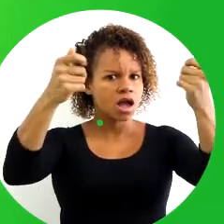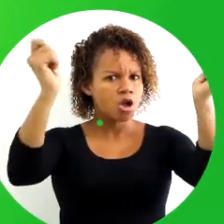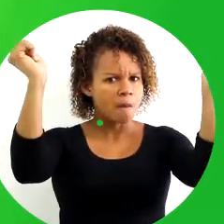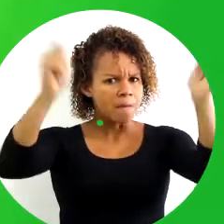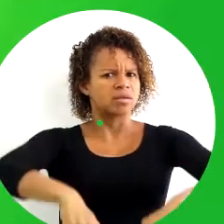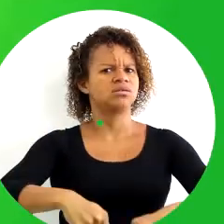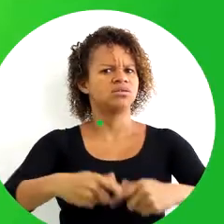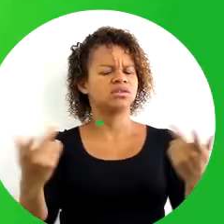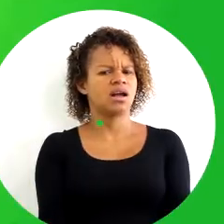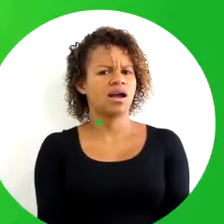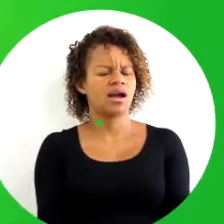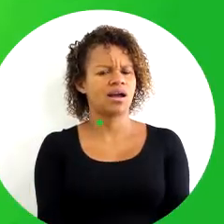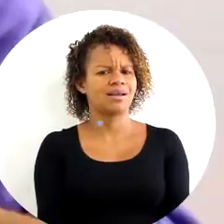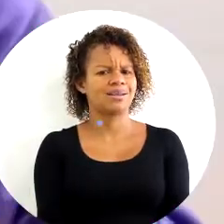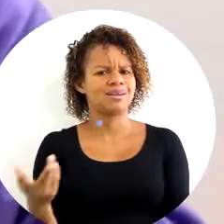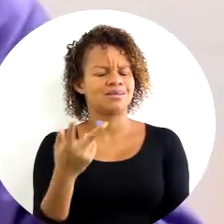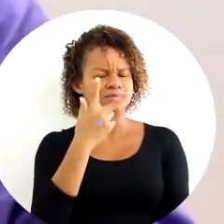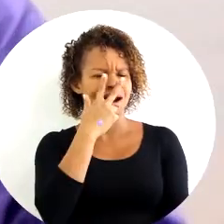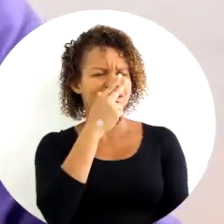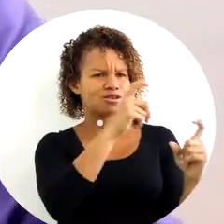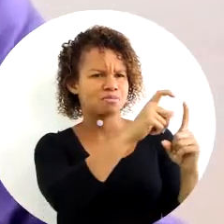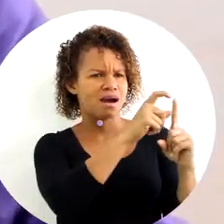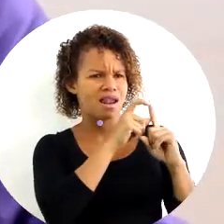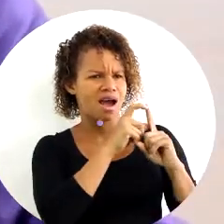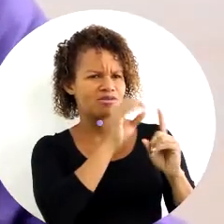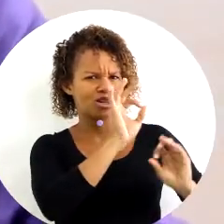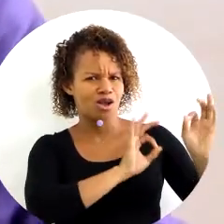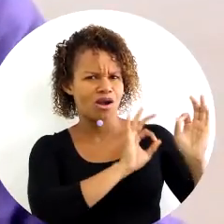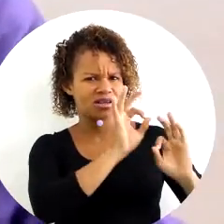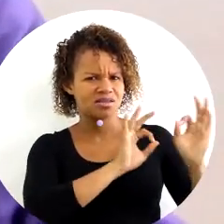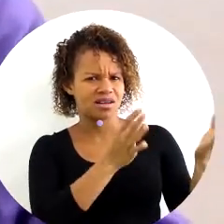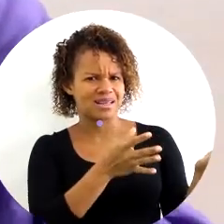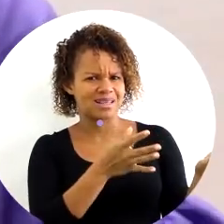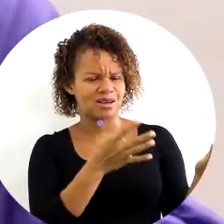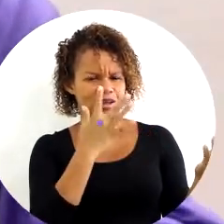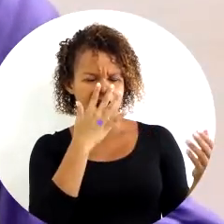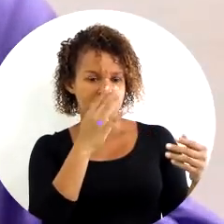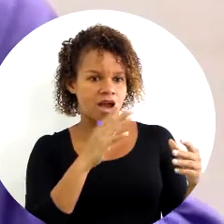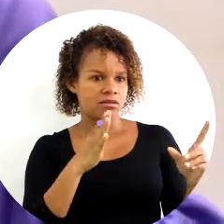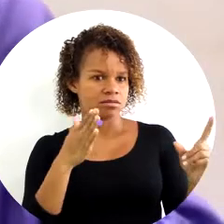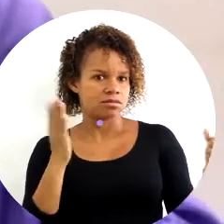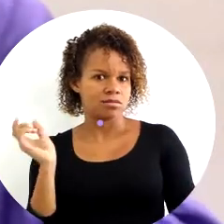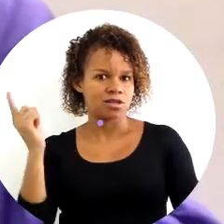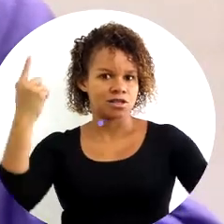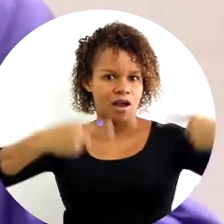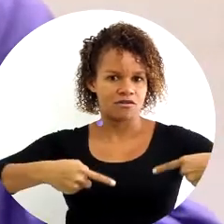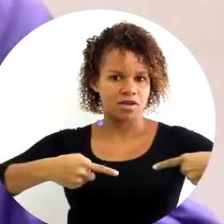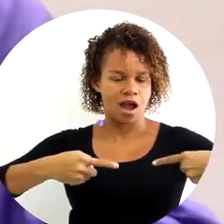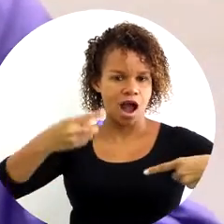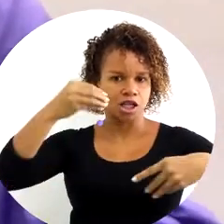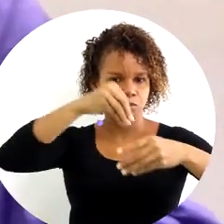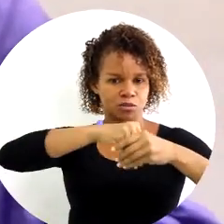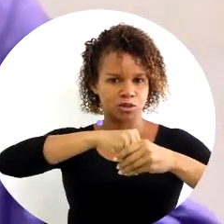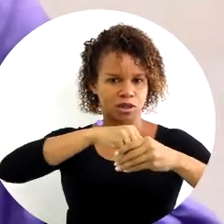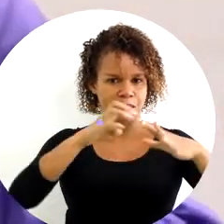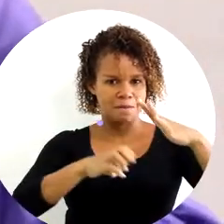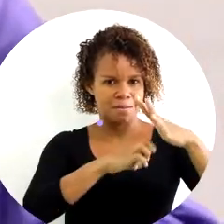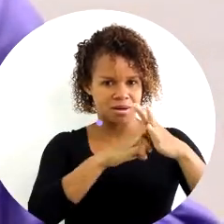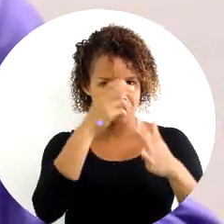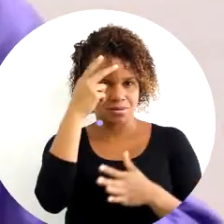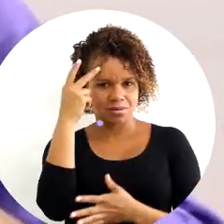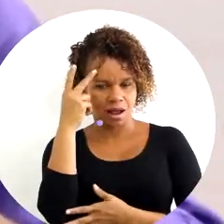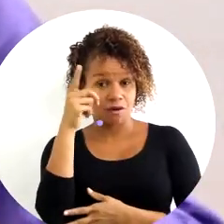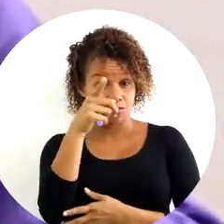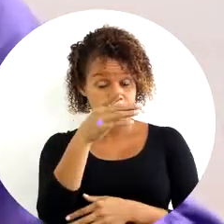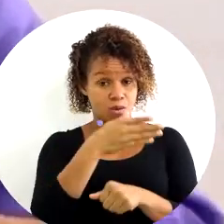competitividade. Não parecem estas palavras de ordem que vão desafiar todo mundo que entra nas empresas? Você